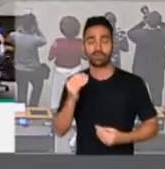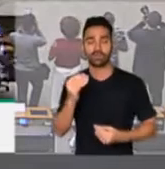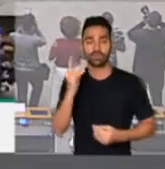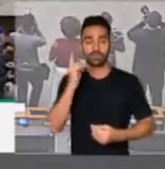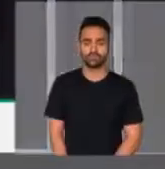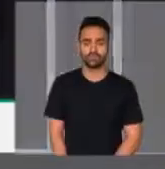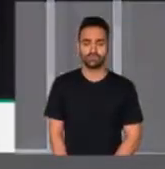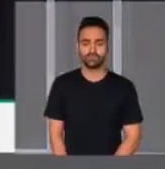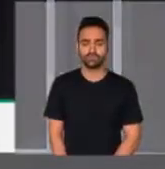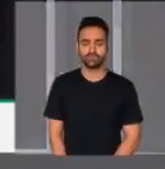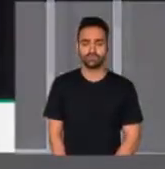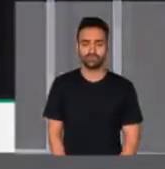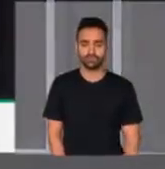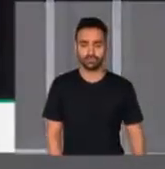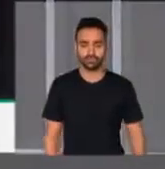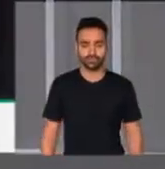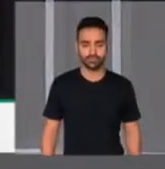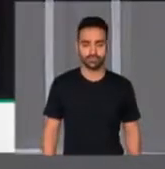Petrone.